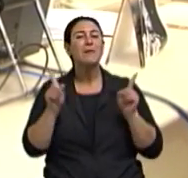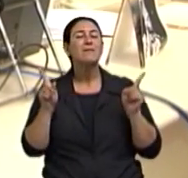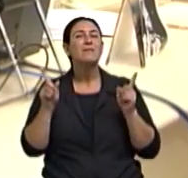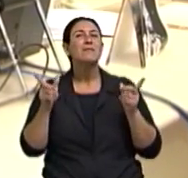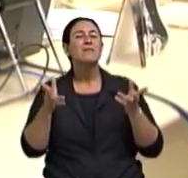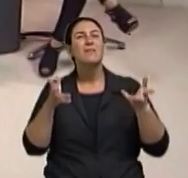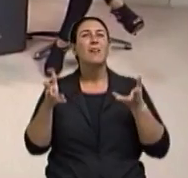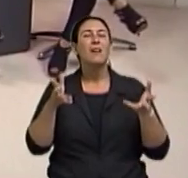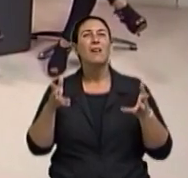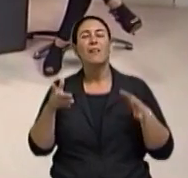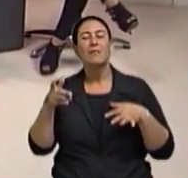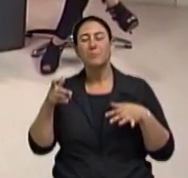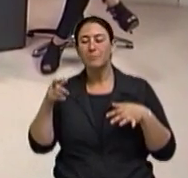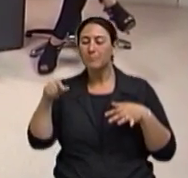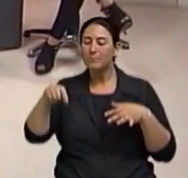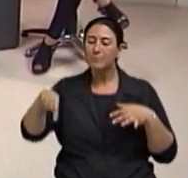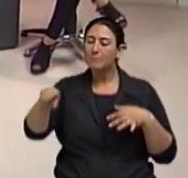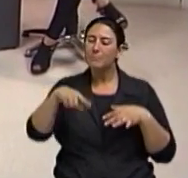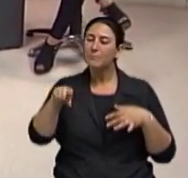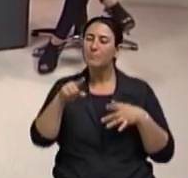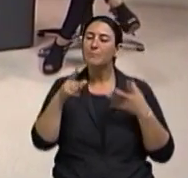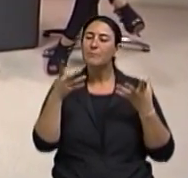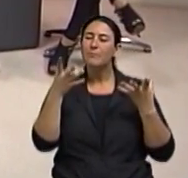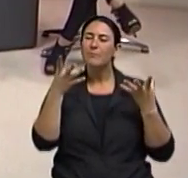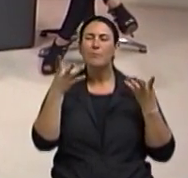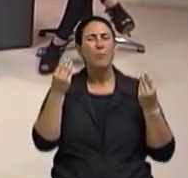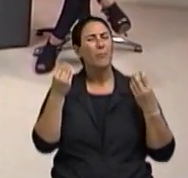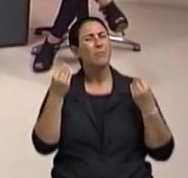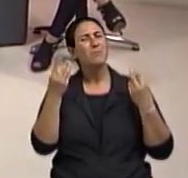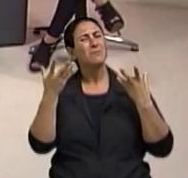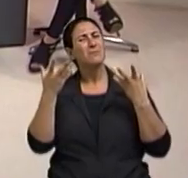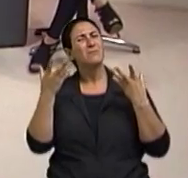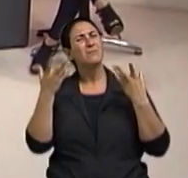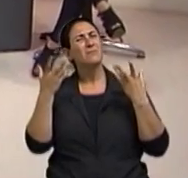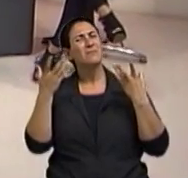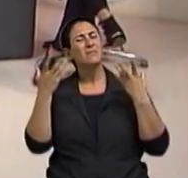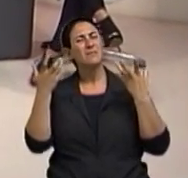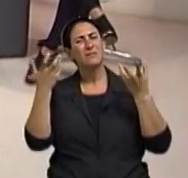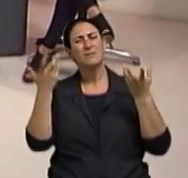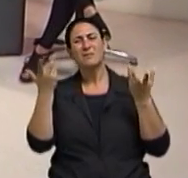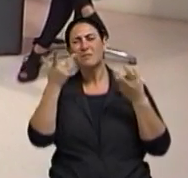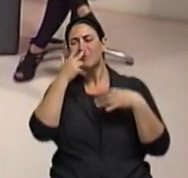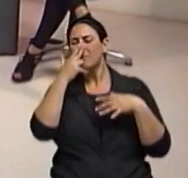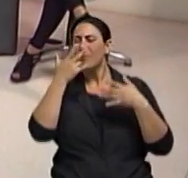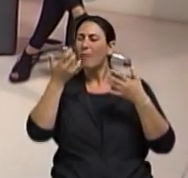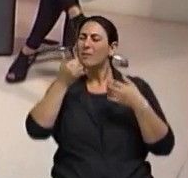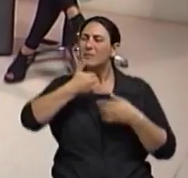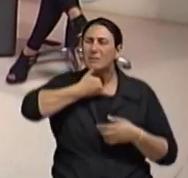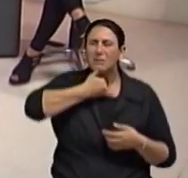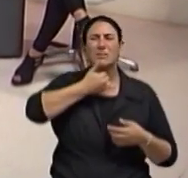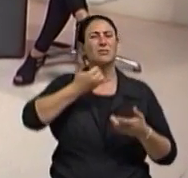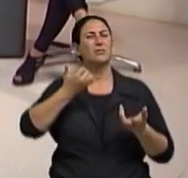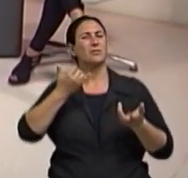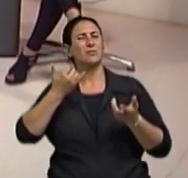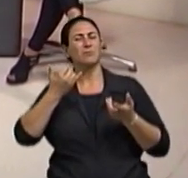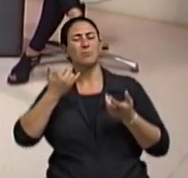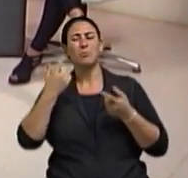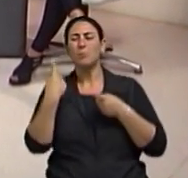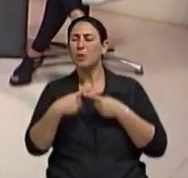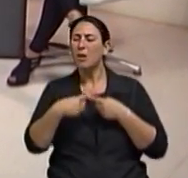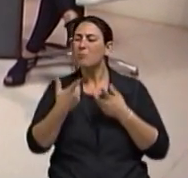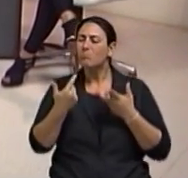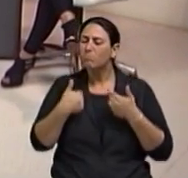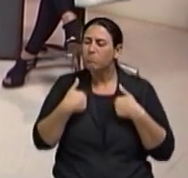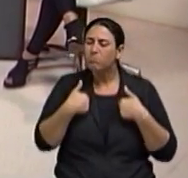ficam muito desanimados em função dessa falta aí de um fluxo maior, de um estoque maior que ele